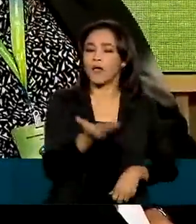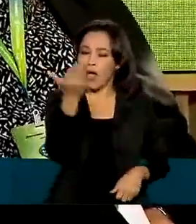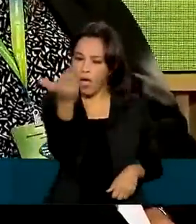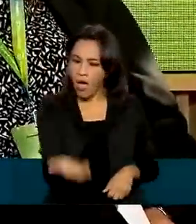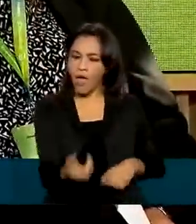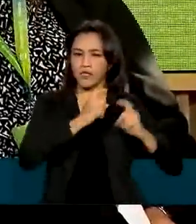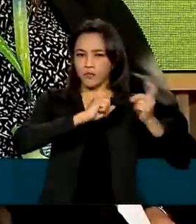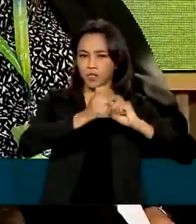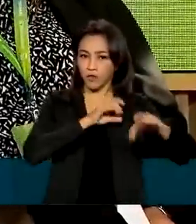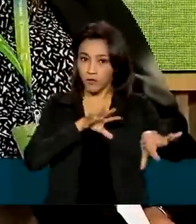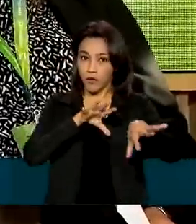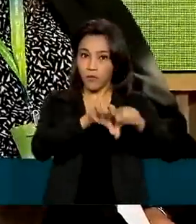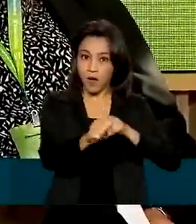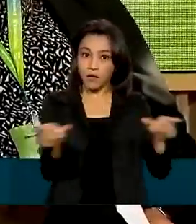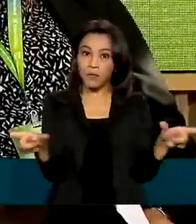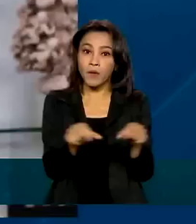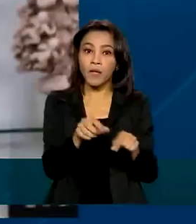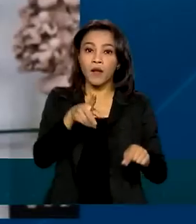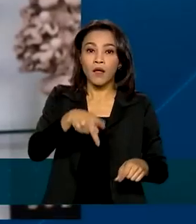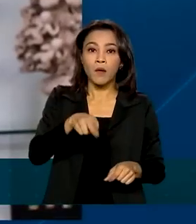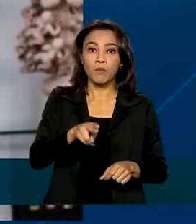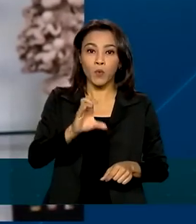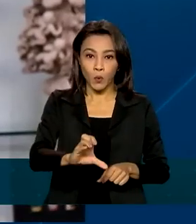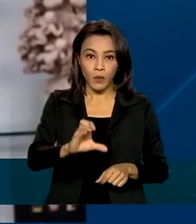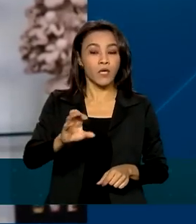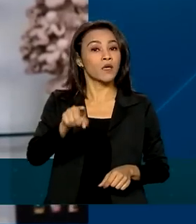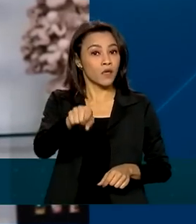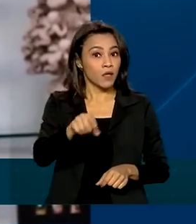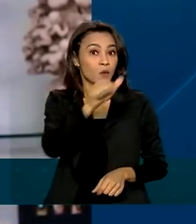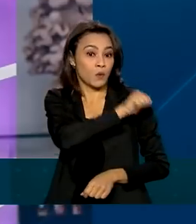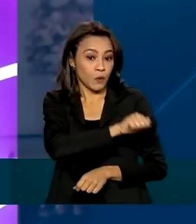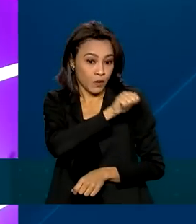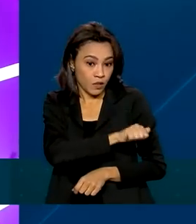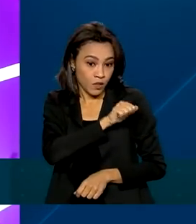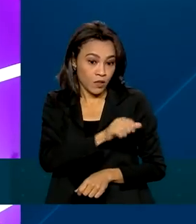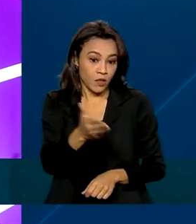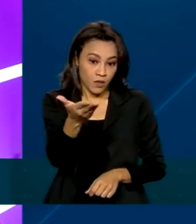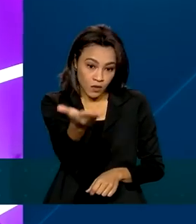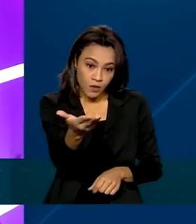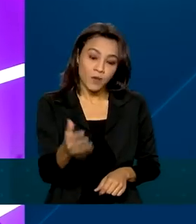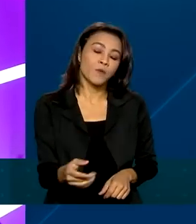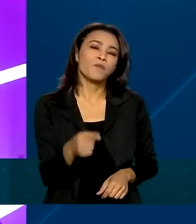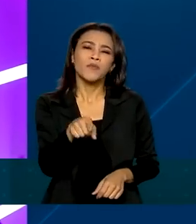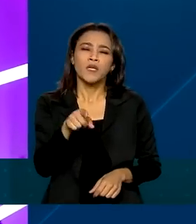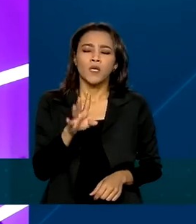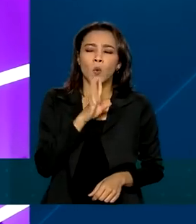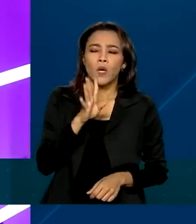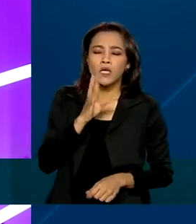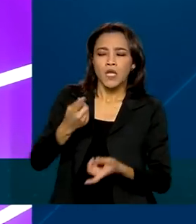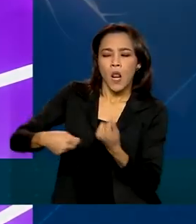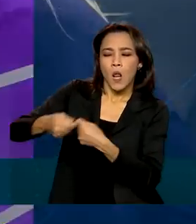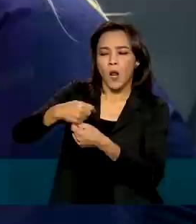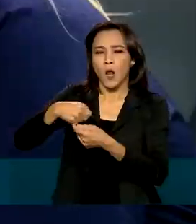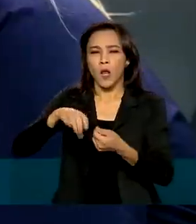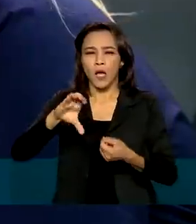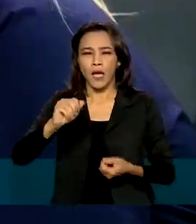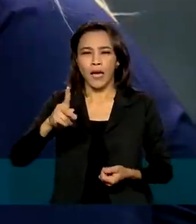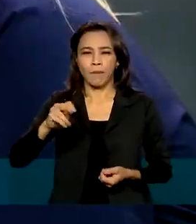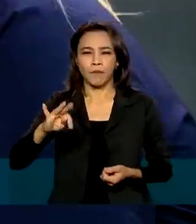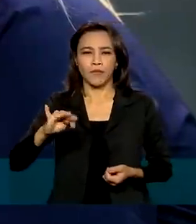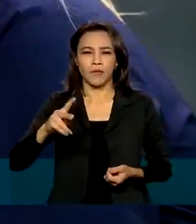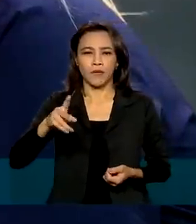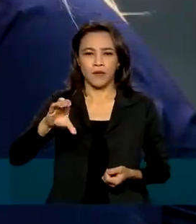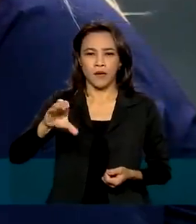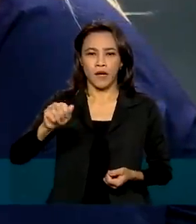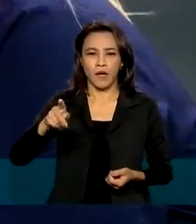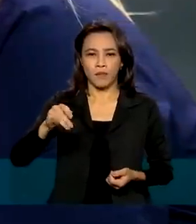empresas, formada pela PUC do Rio de Janeiro, com MBA em Finanças pelo Instituto Brasileiro de Mercado de Capitais, IBMEC. Daniela